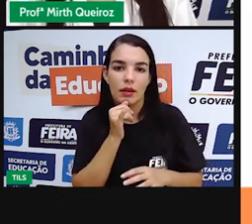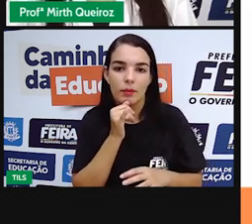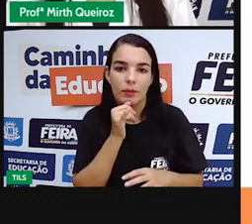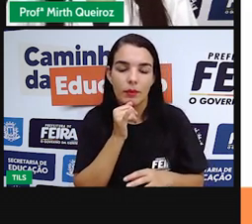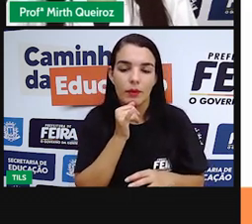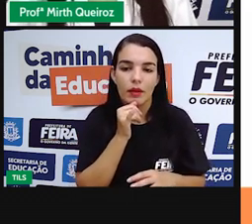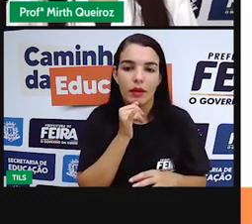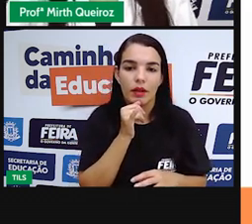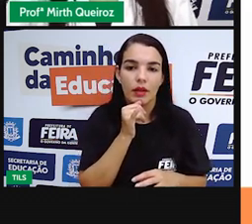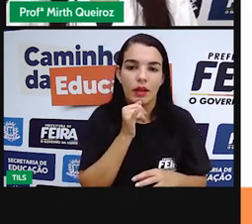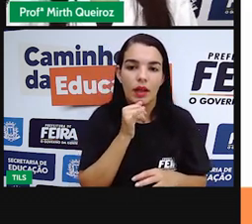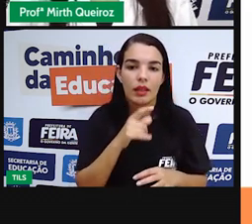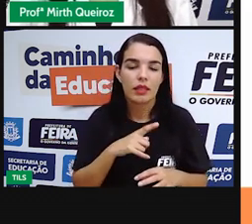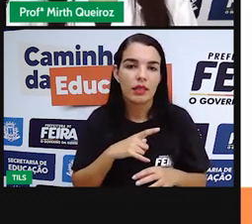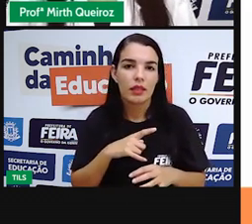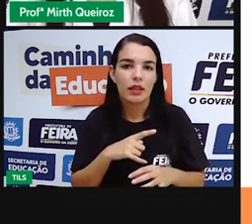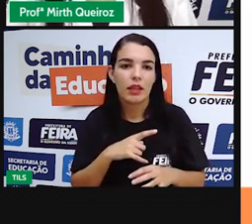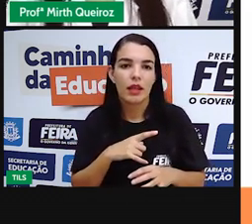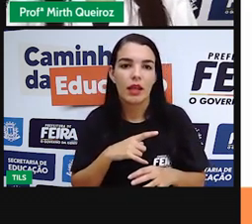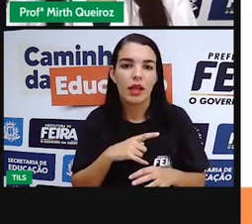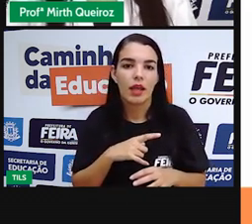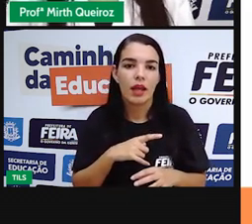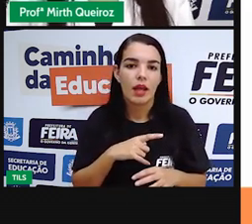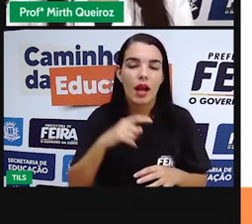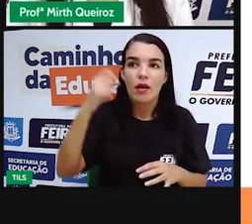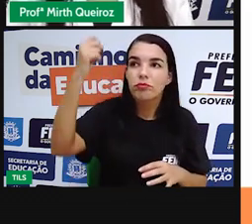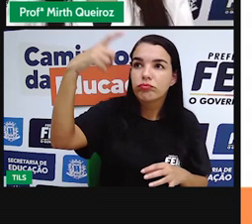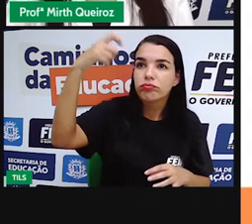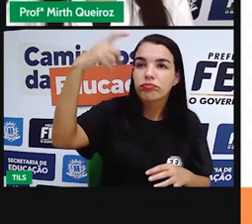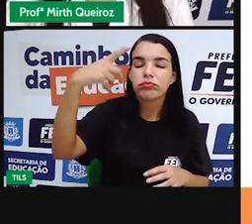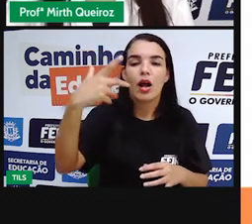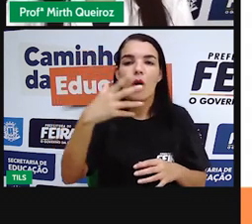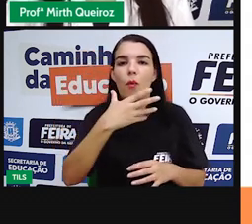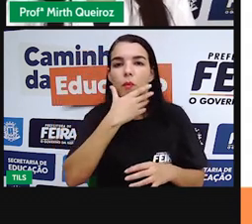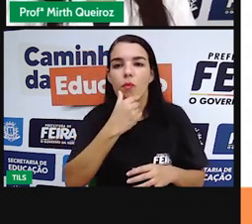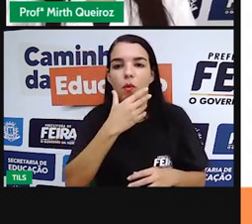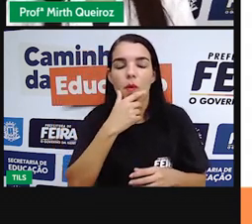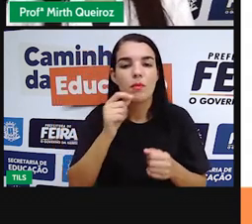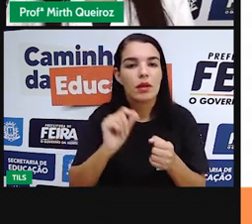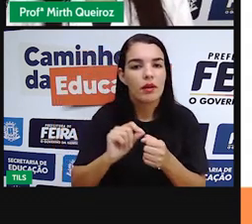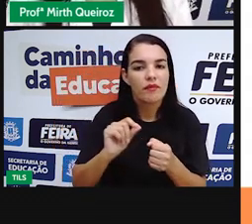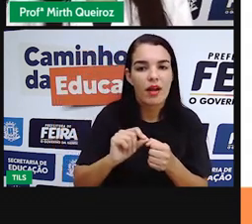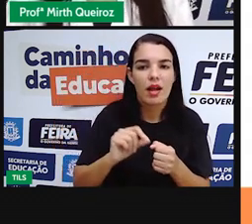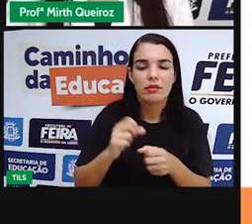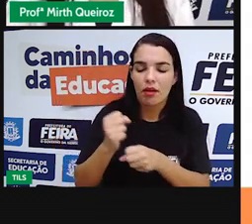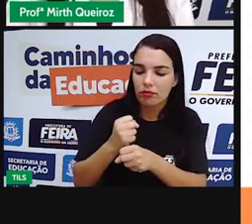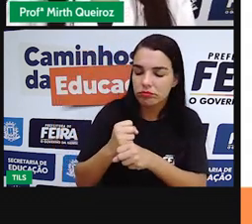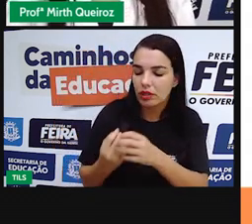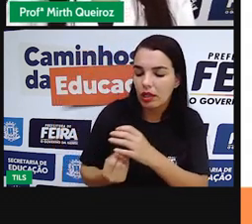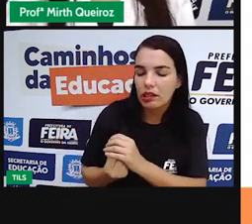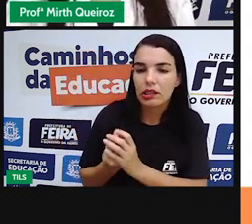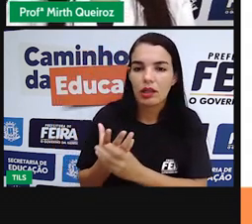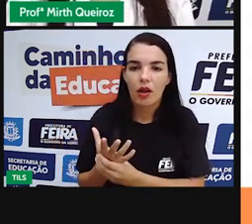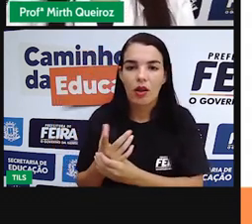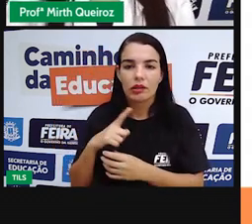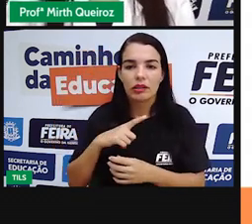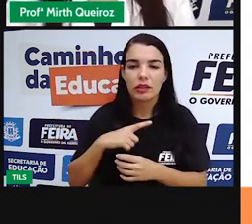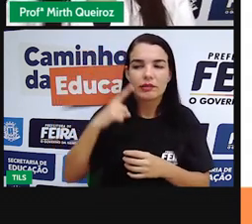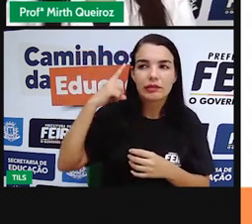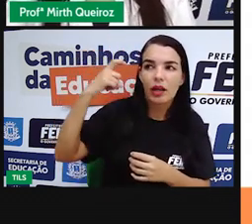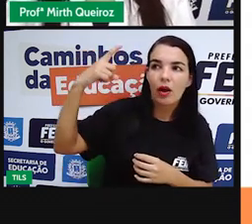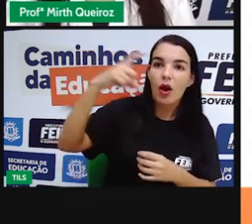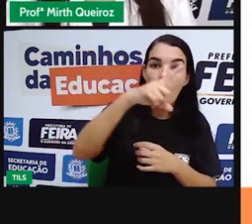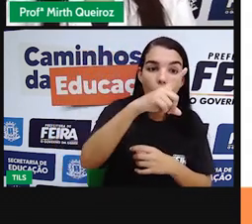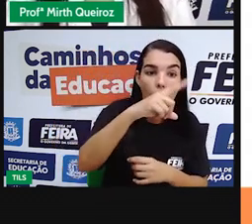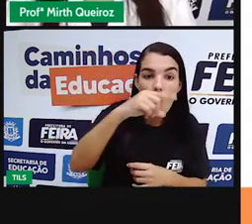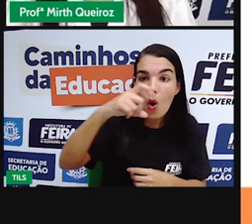pelo homem, né, para poder captar ondas sonoras, a questão do rádio, né. E já no